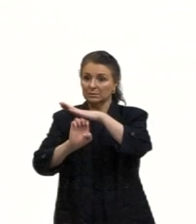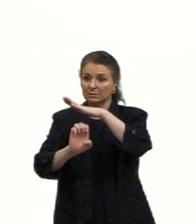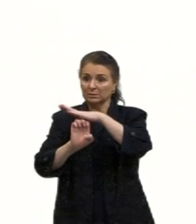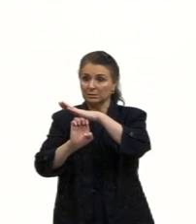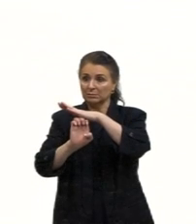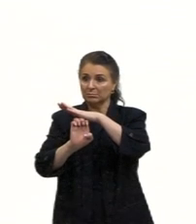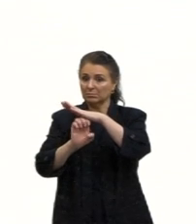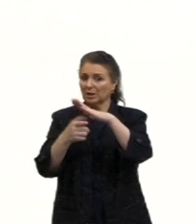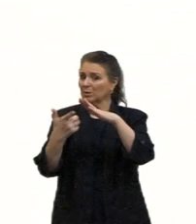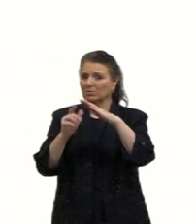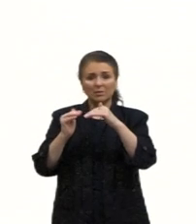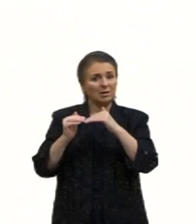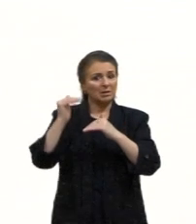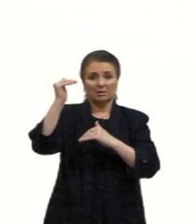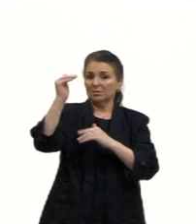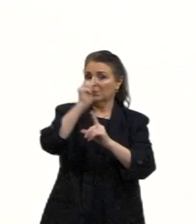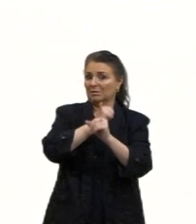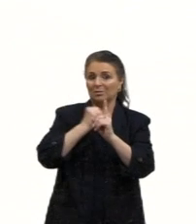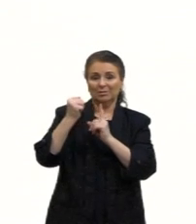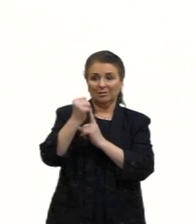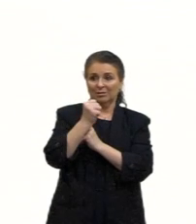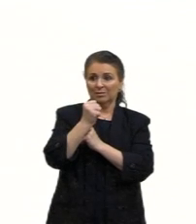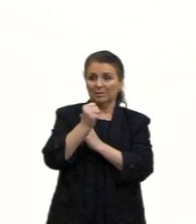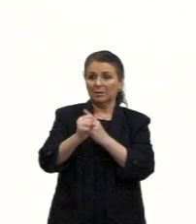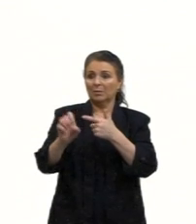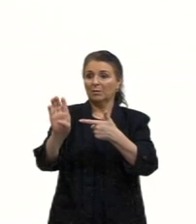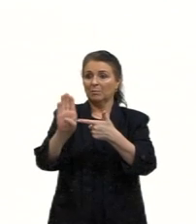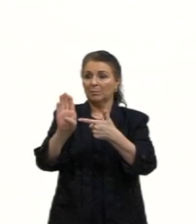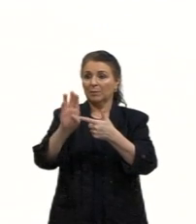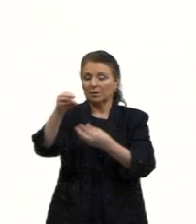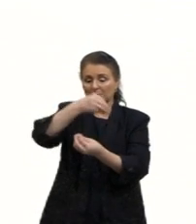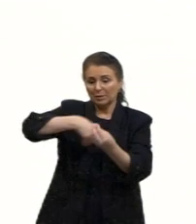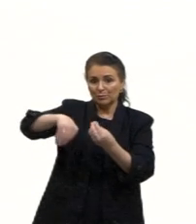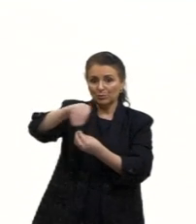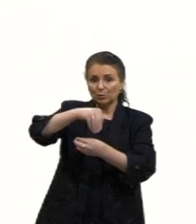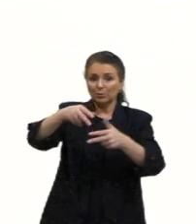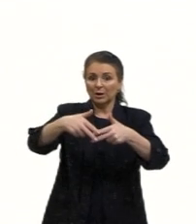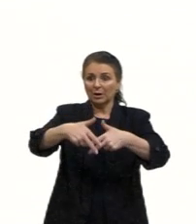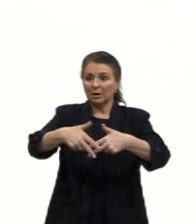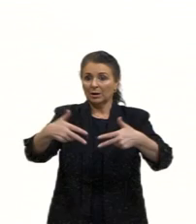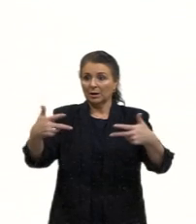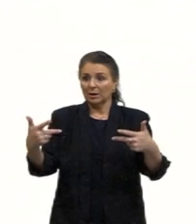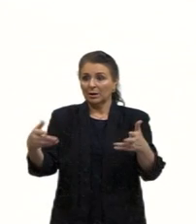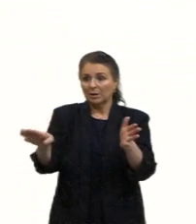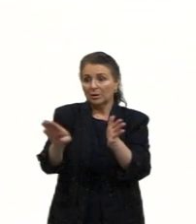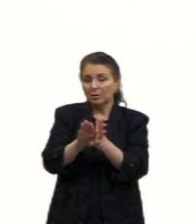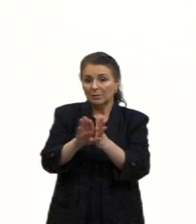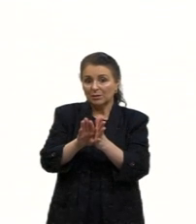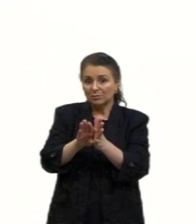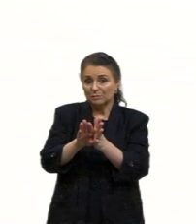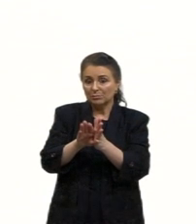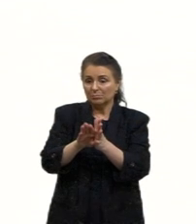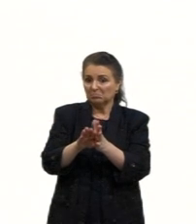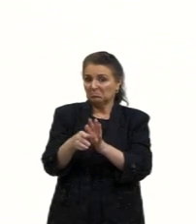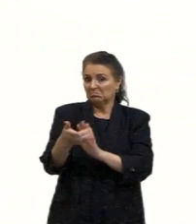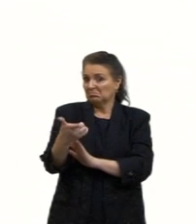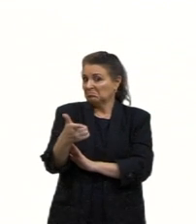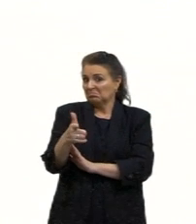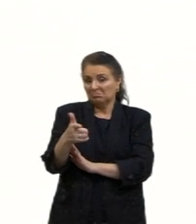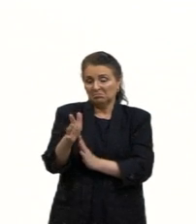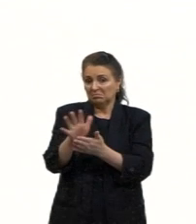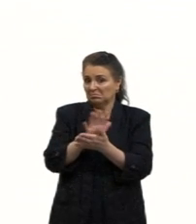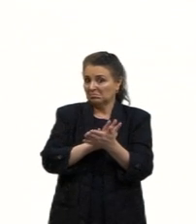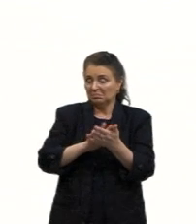tem ascensão social dentro dessa ótica. B, miscigenação ética e limites fronteiriços, também não está falando dessa